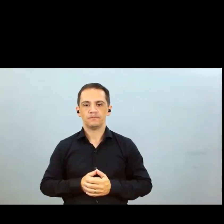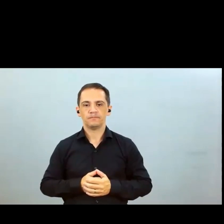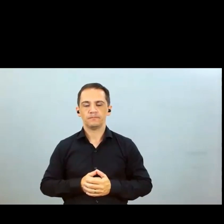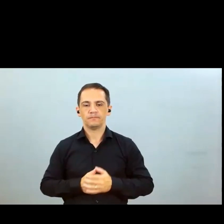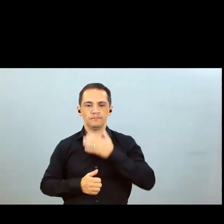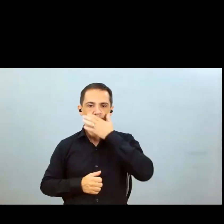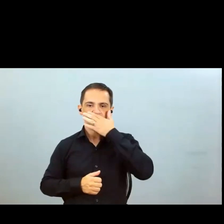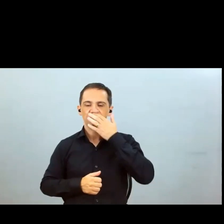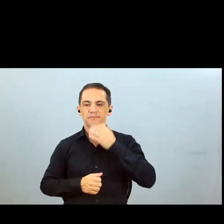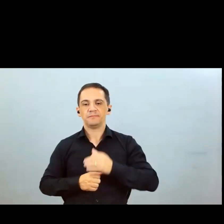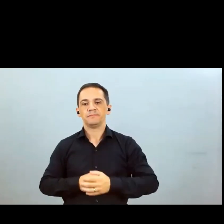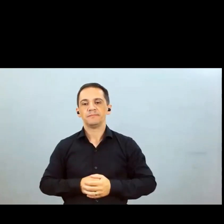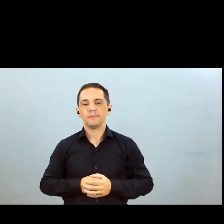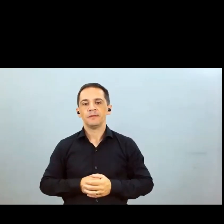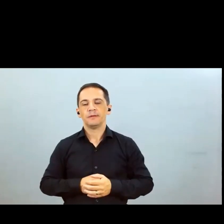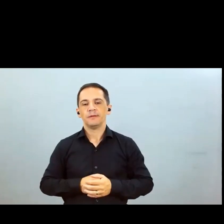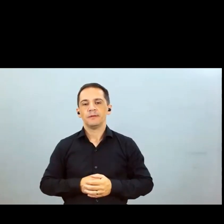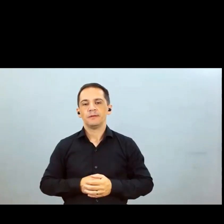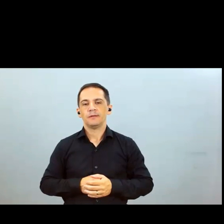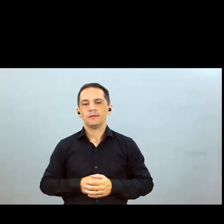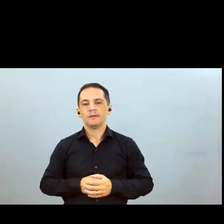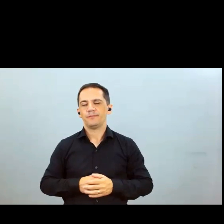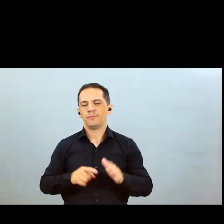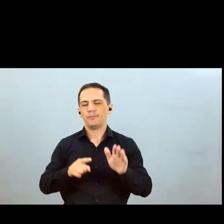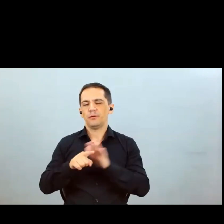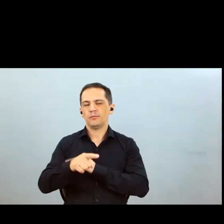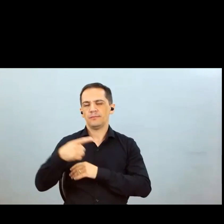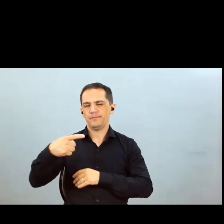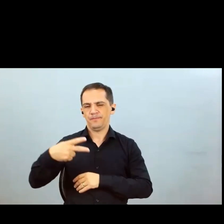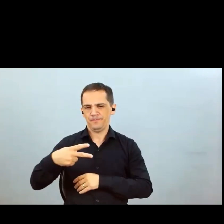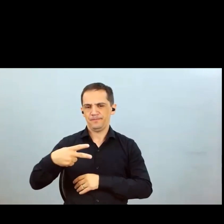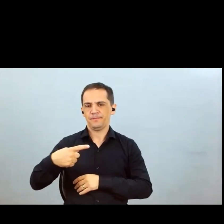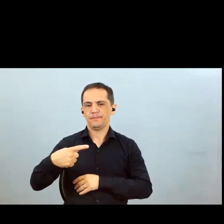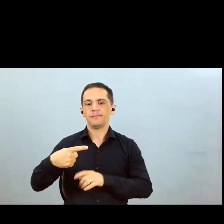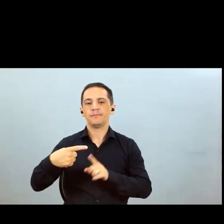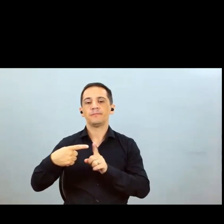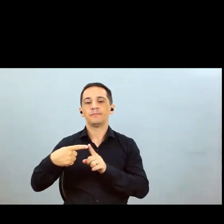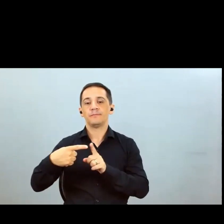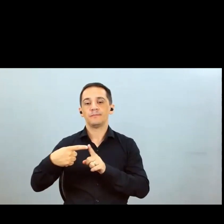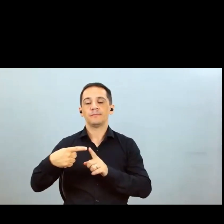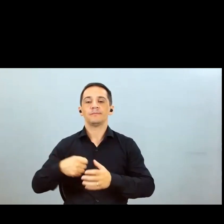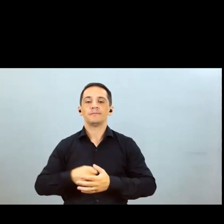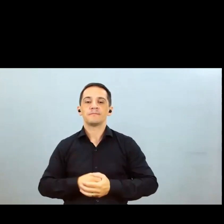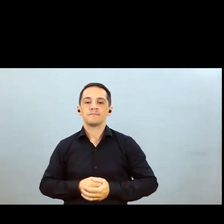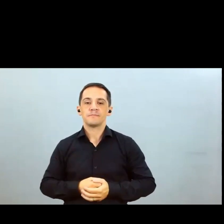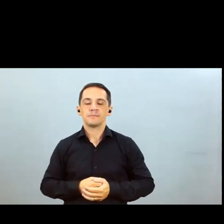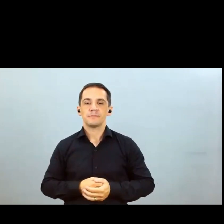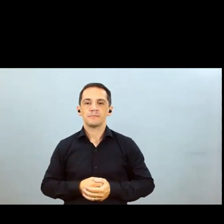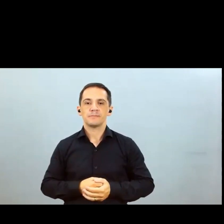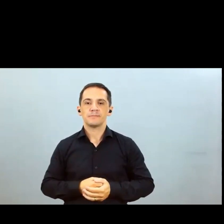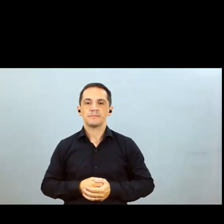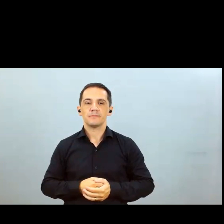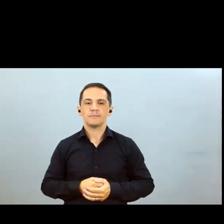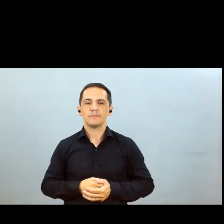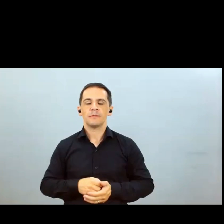obrigado vou tomar as perguntas duas rápidas aqui só para terminar a call e você falou